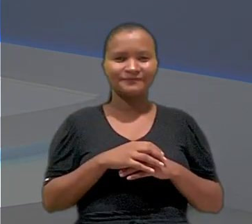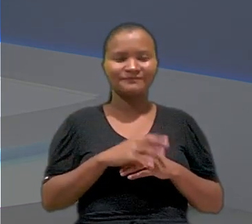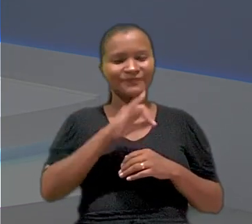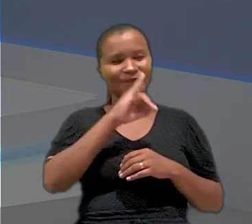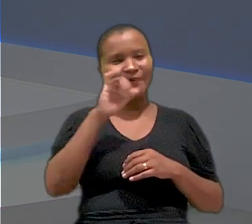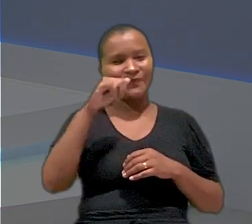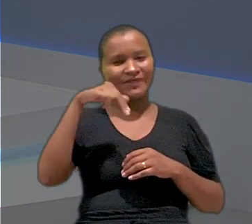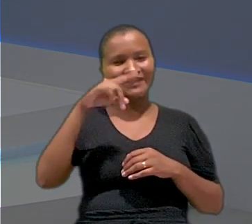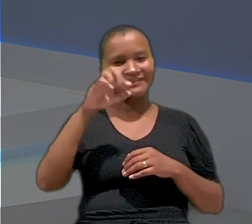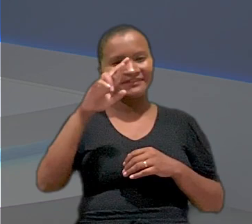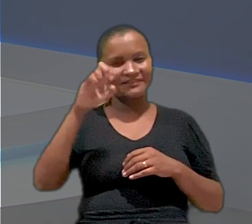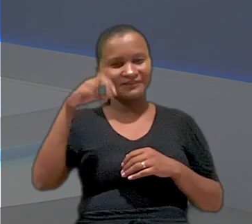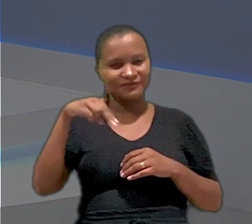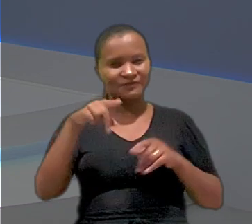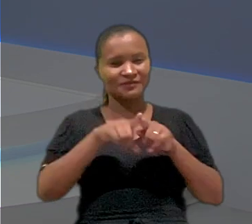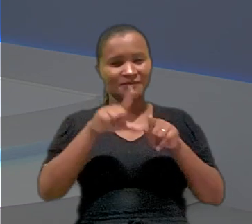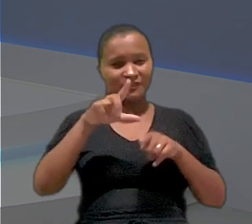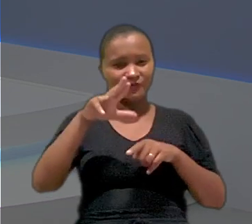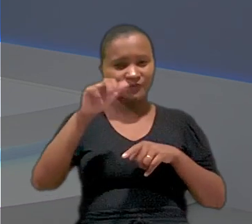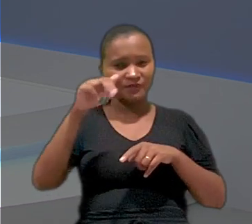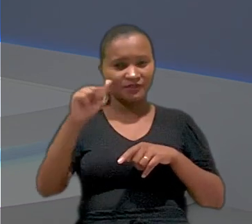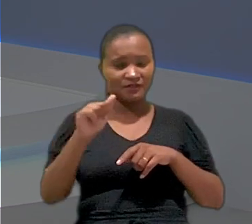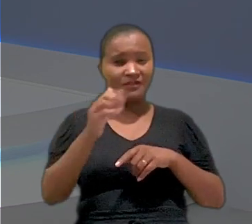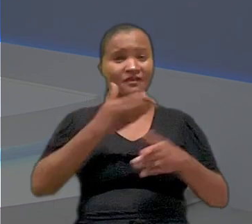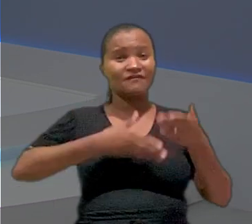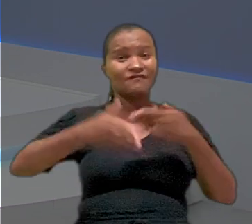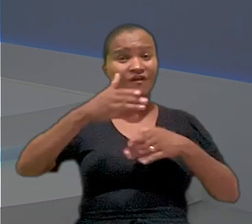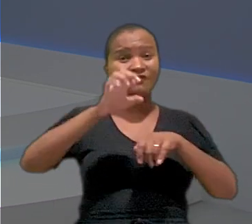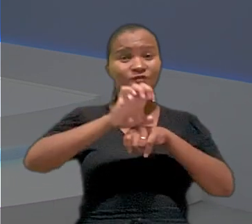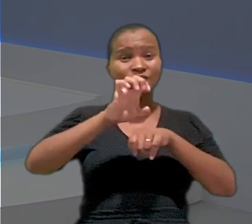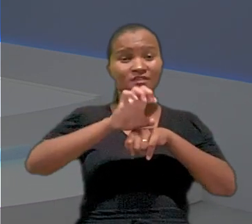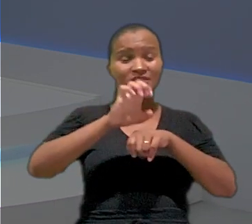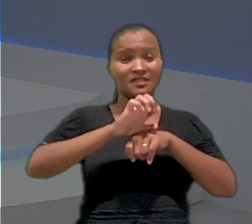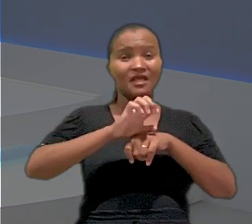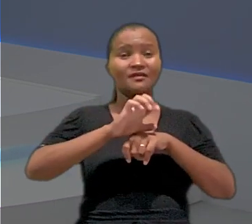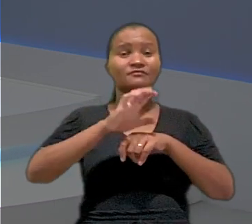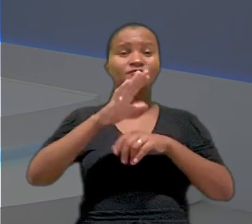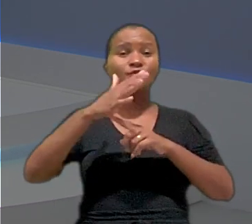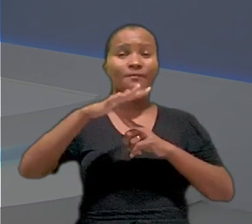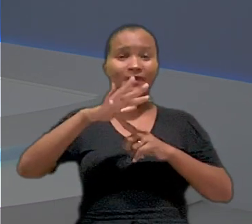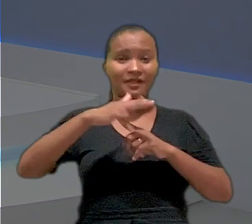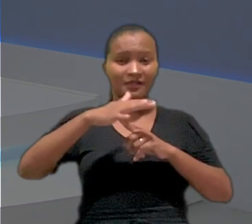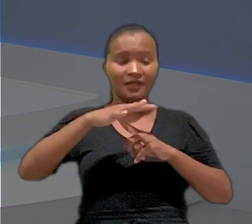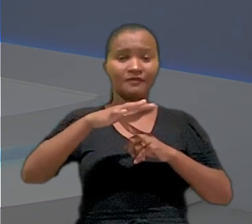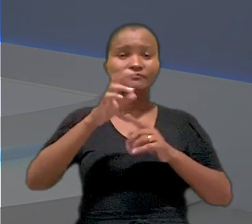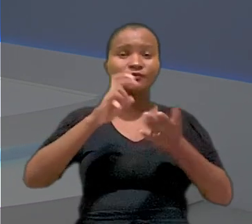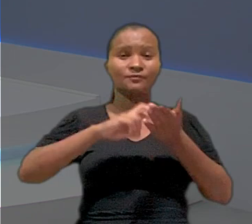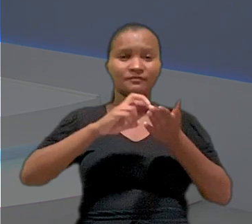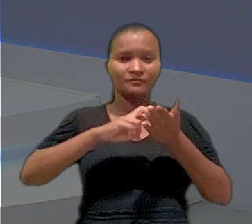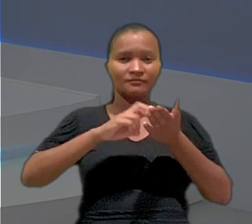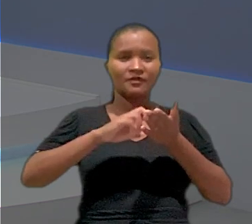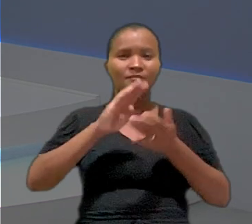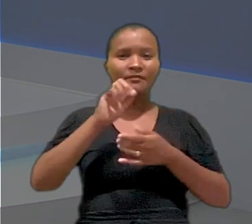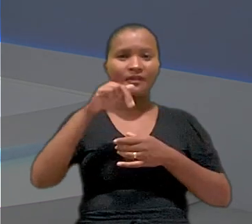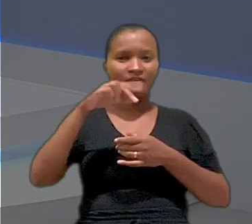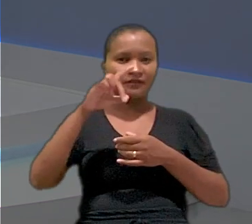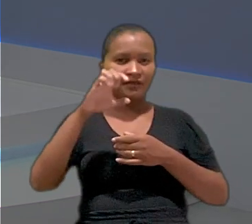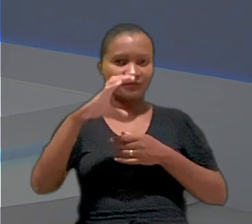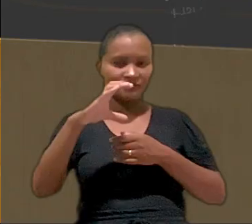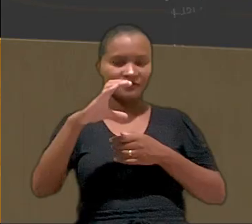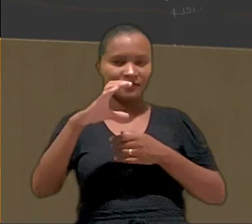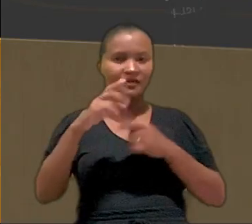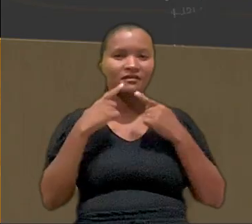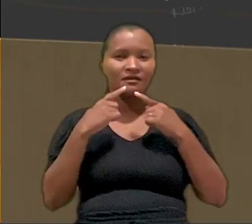Pablo. Olá, Anderson, Luana. O caso envolve o Estado do Paraná, sucessor do Banco de Desenvolvimento do Paraná, o